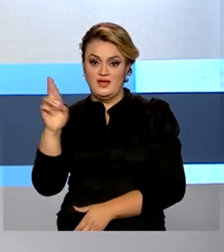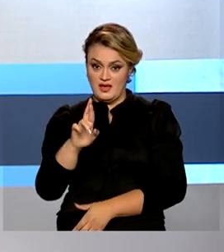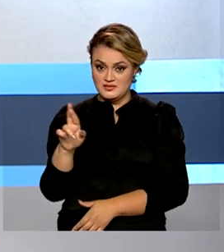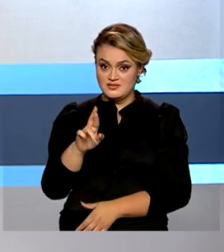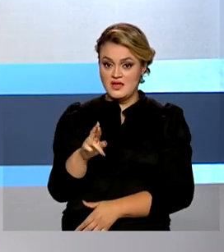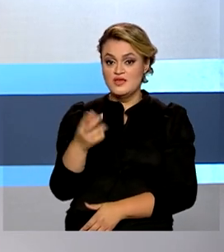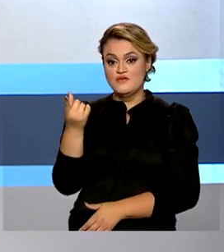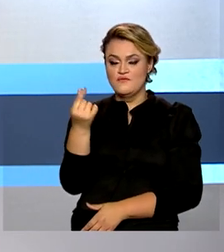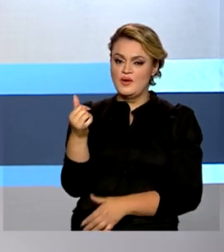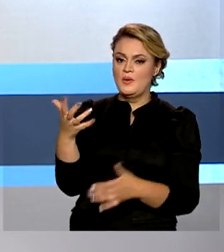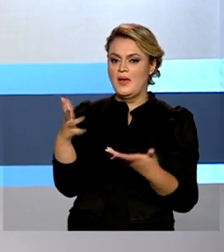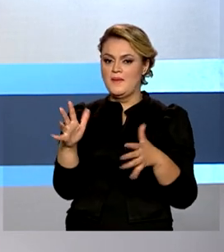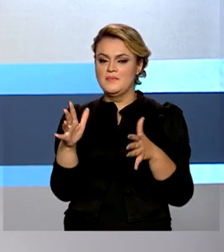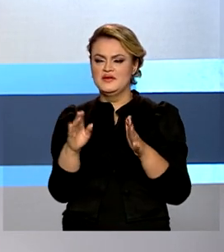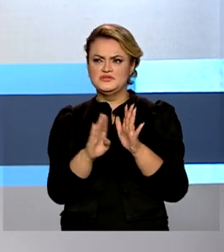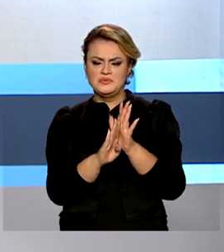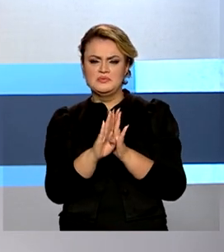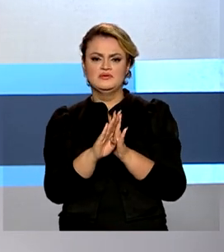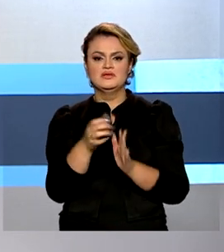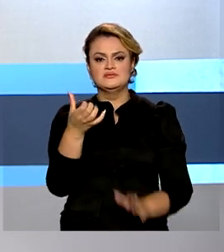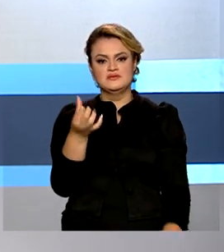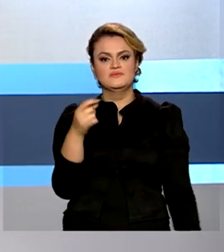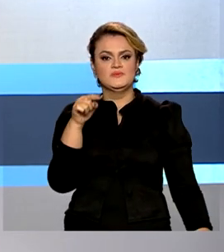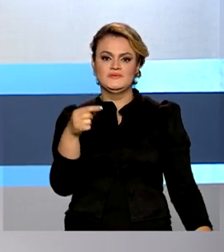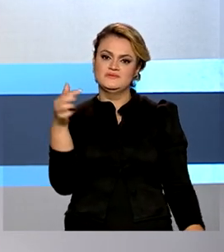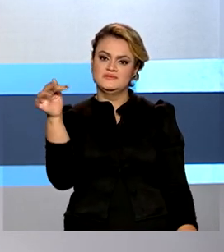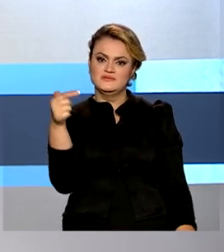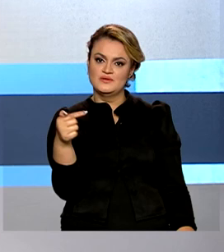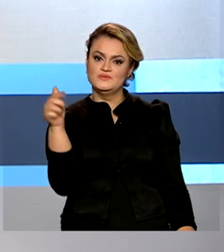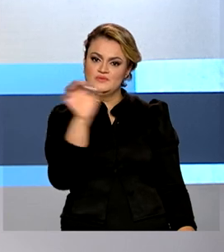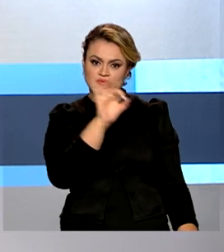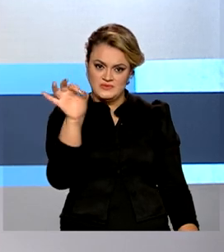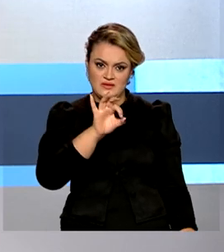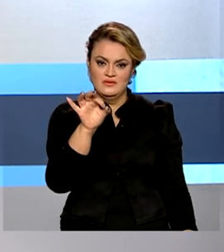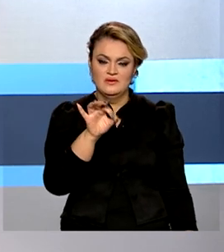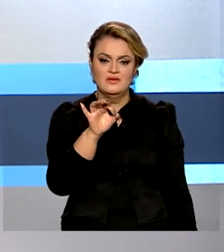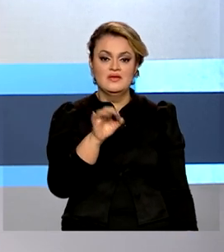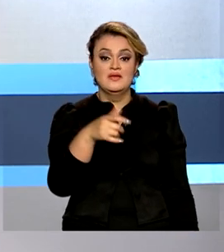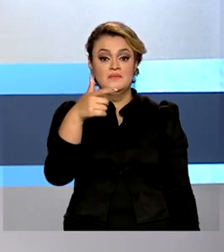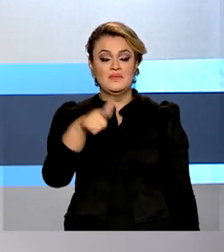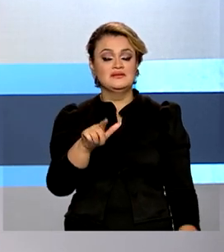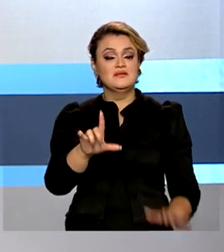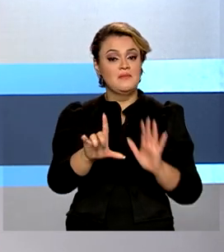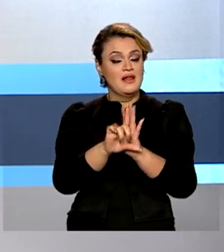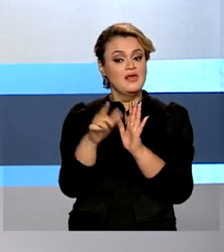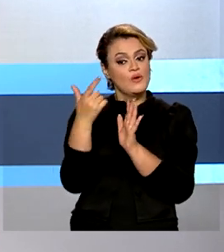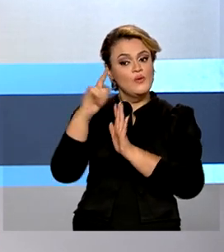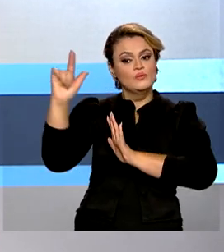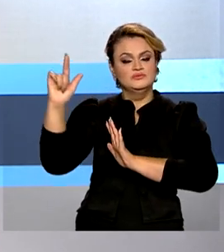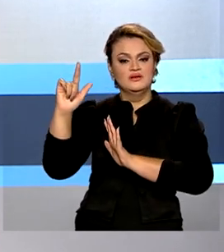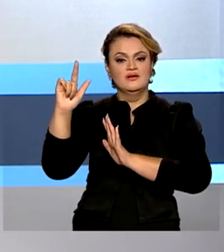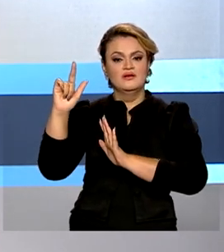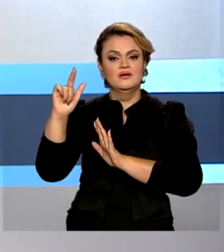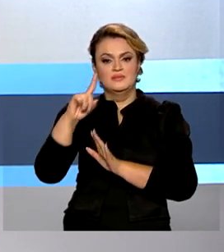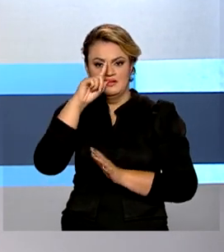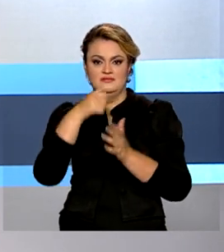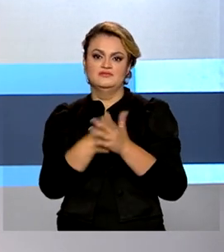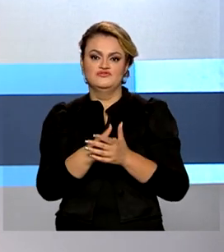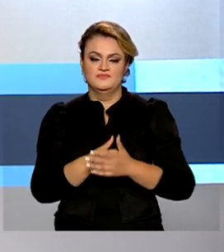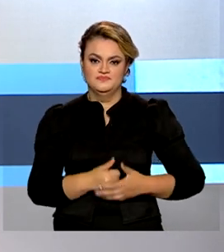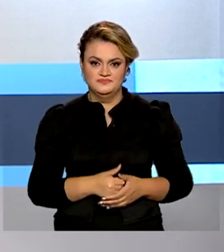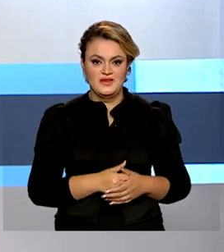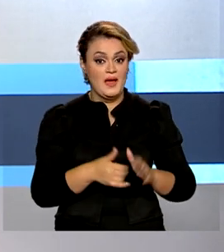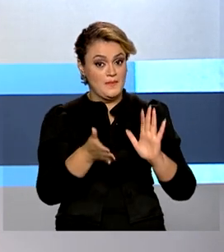valor estimado representa um aumento de 6,7% e ainda precisa de uma lei específica para ser definido.